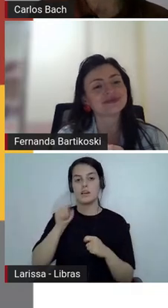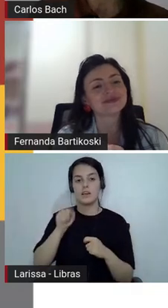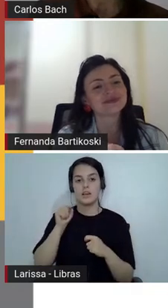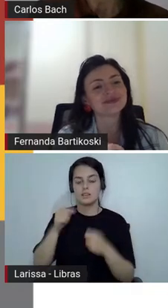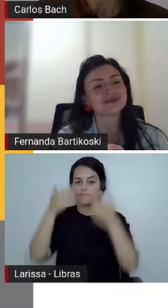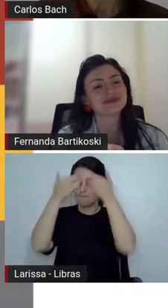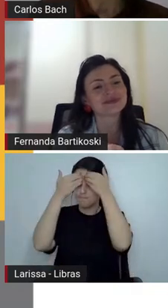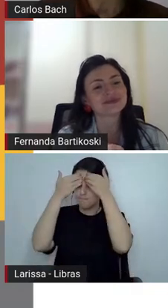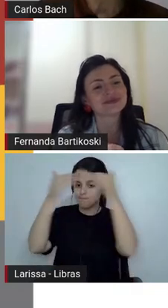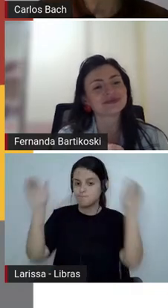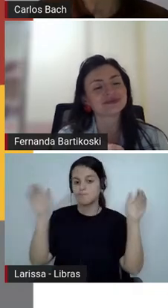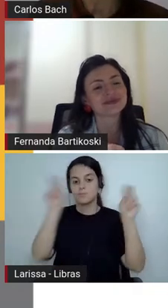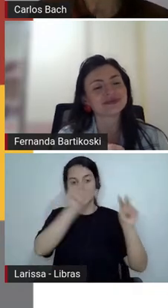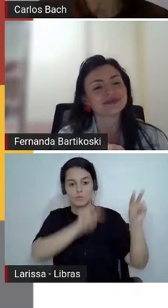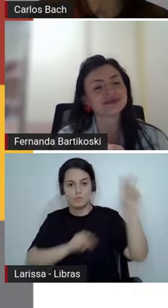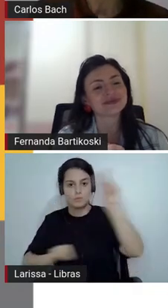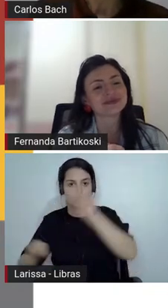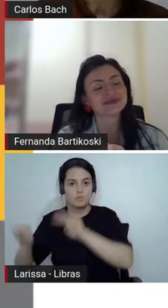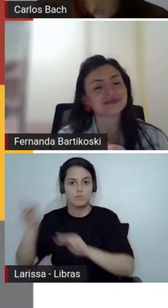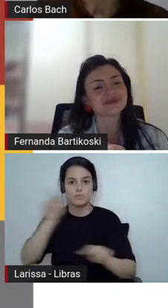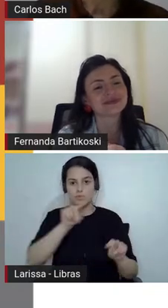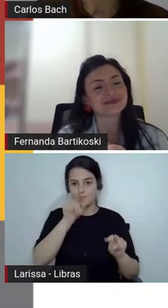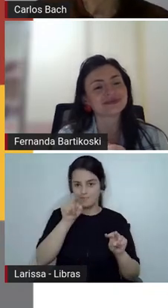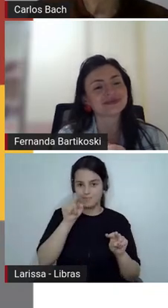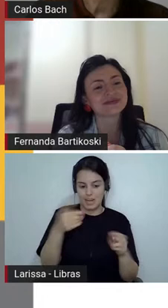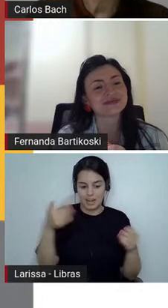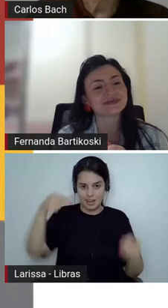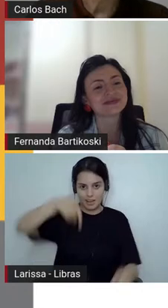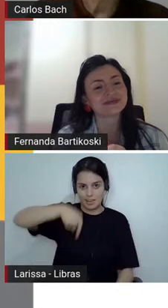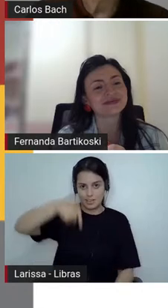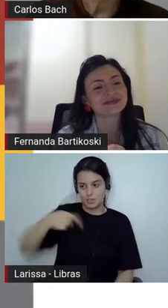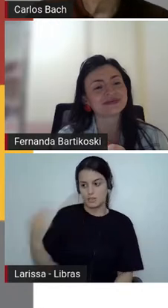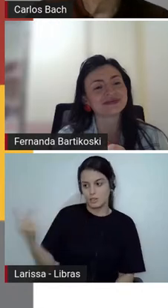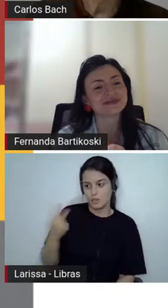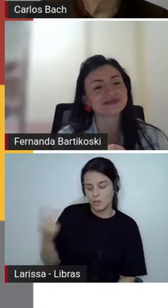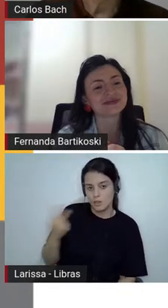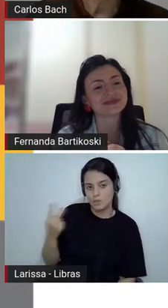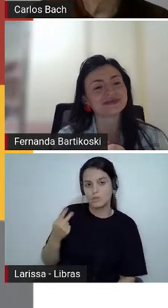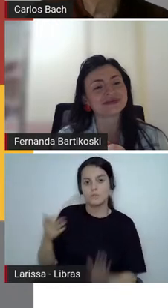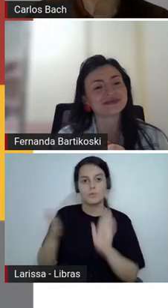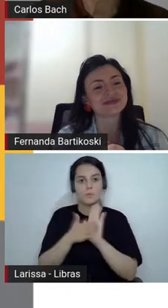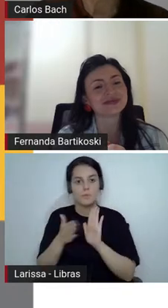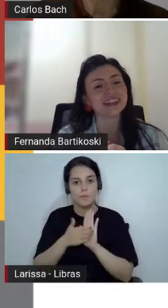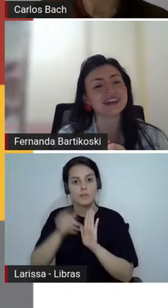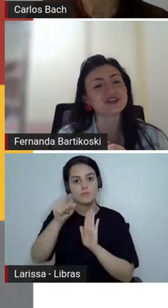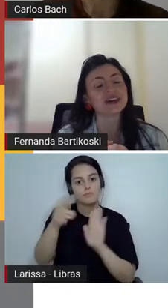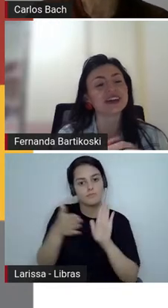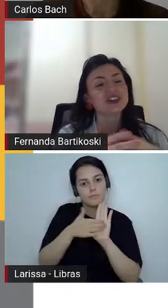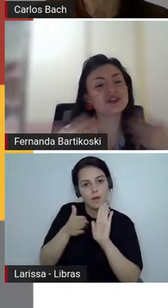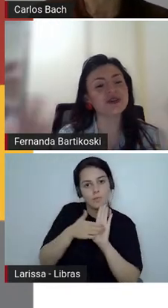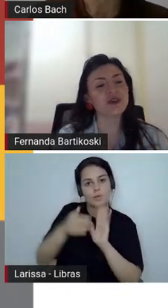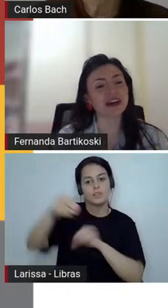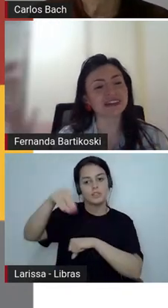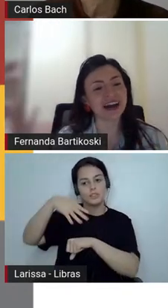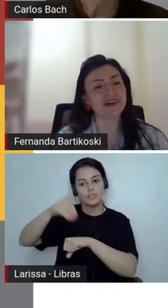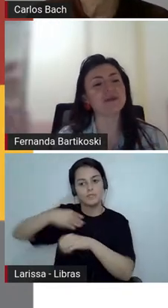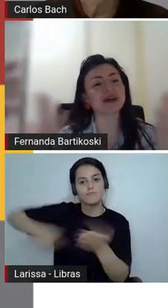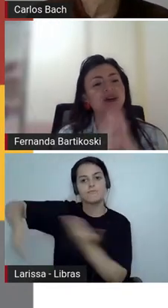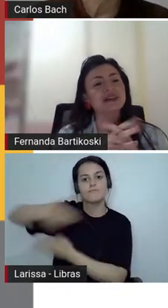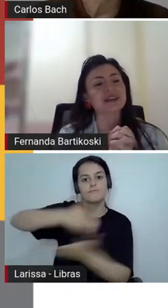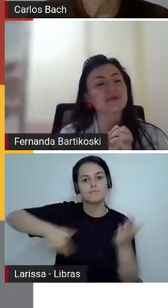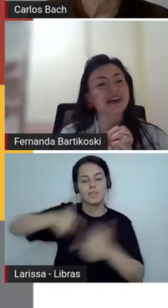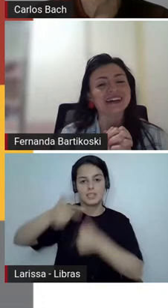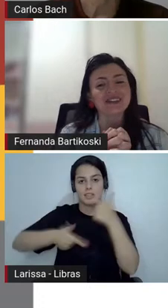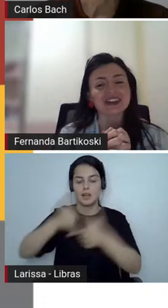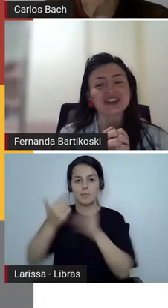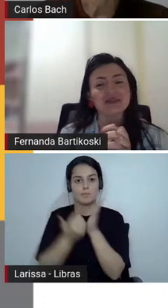gente trouxe aqui com o olhar de vocês e que isso se torne bons trabalhos lá na sala de aula que já tem vários aí né